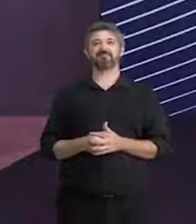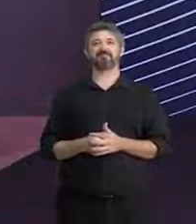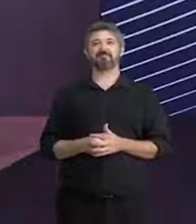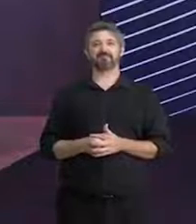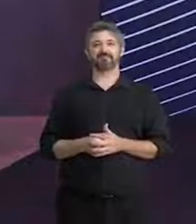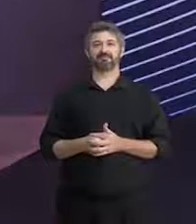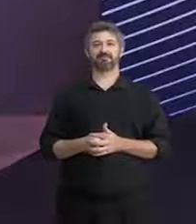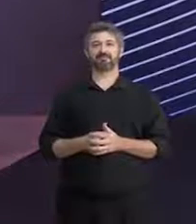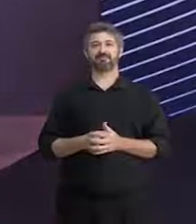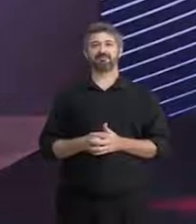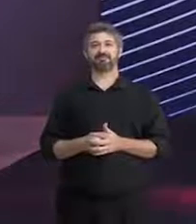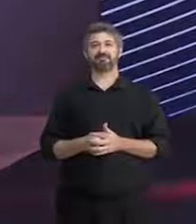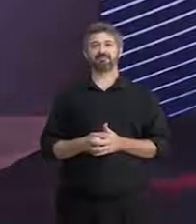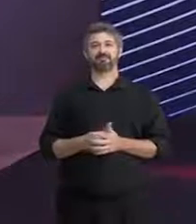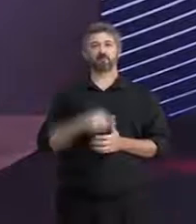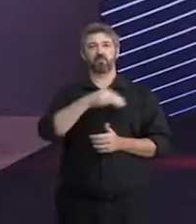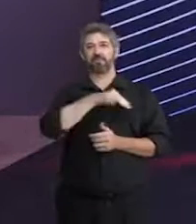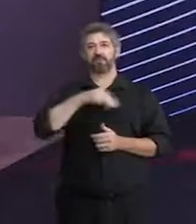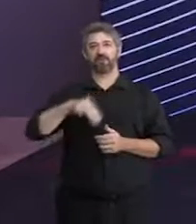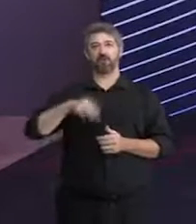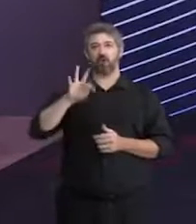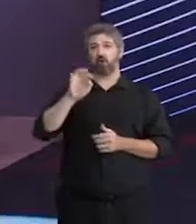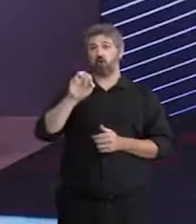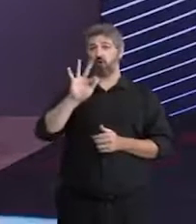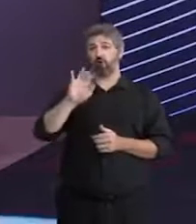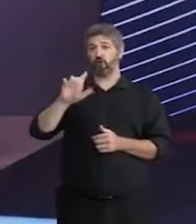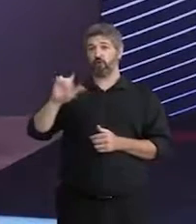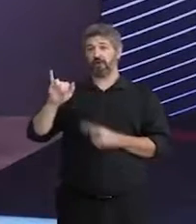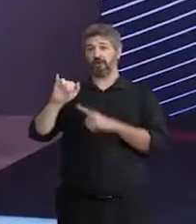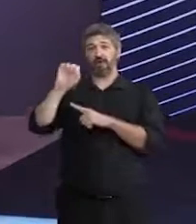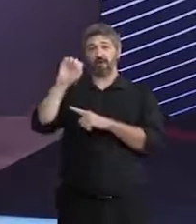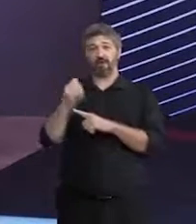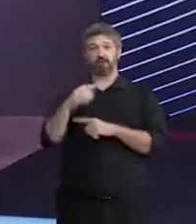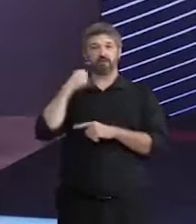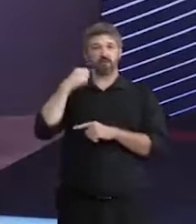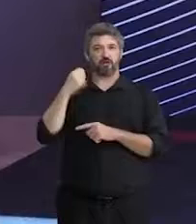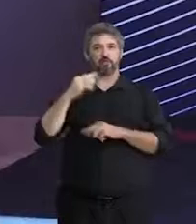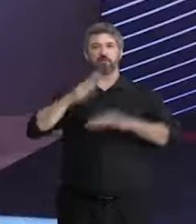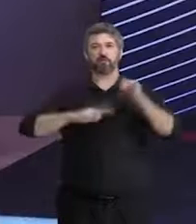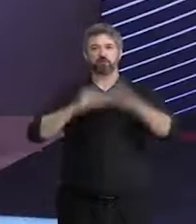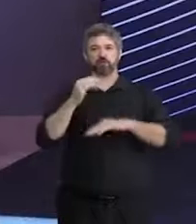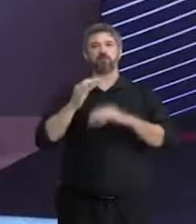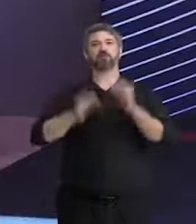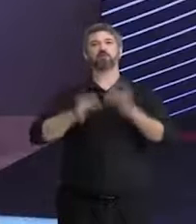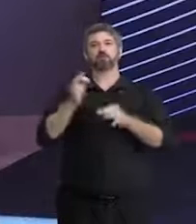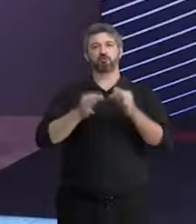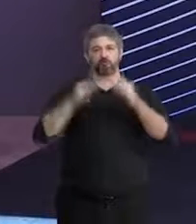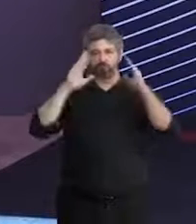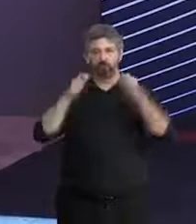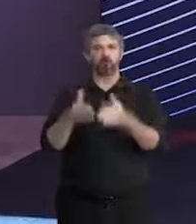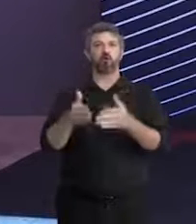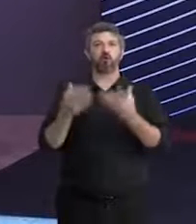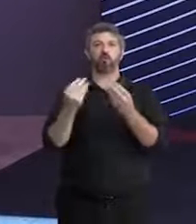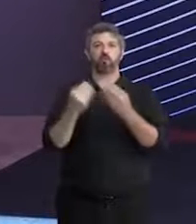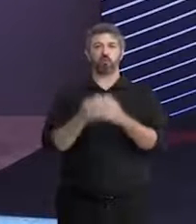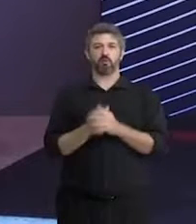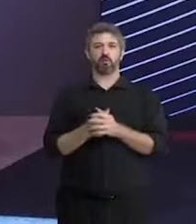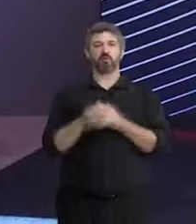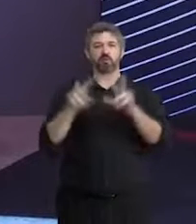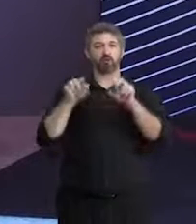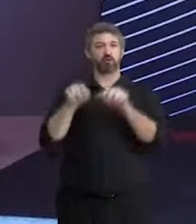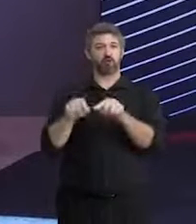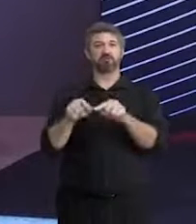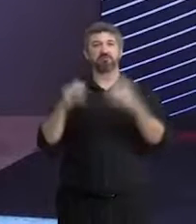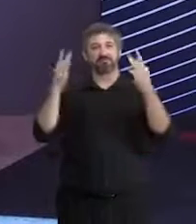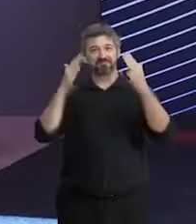Toffoli foi advogado, é um jurista, mas está focado, muito focado nessa